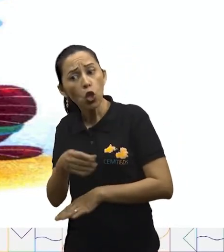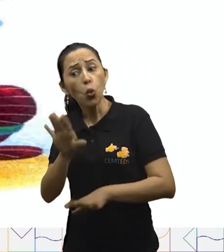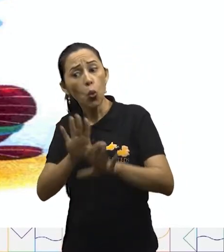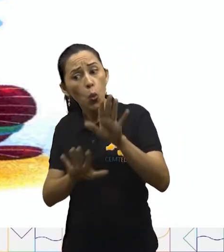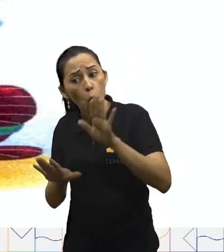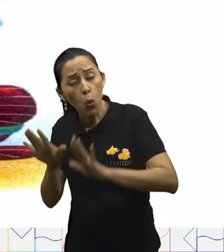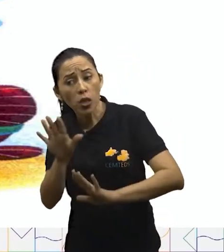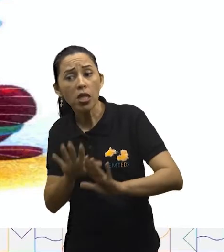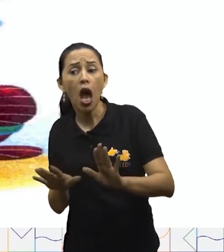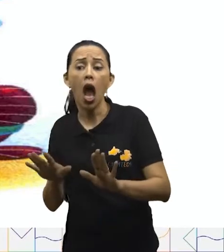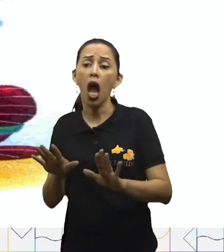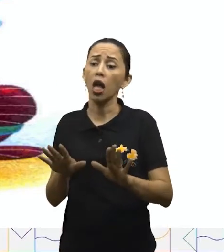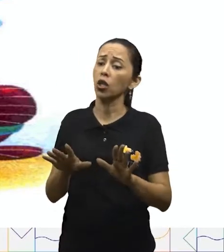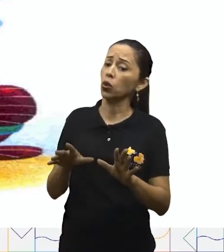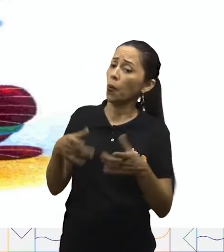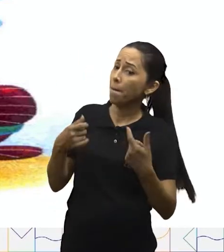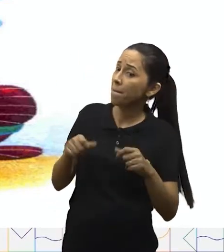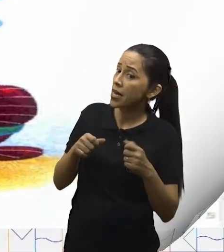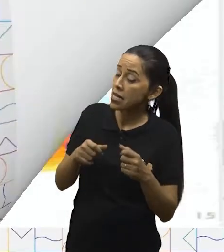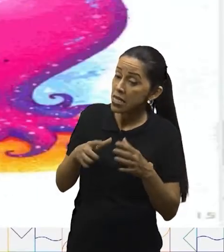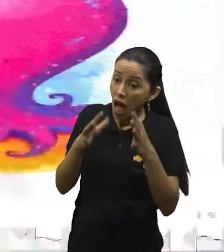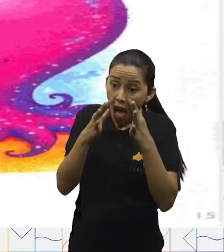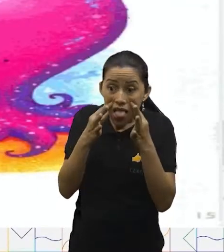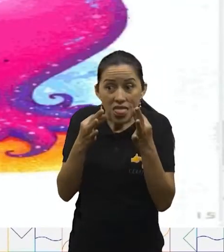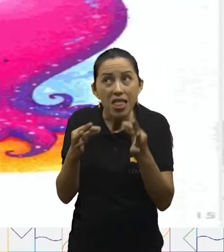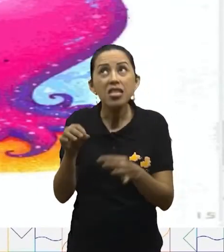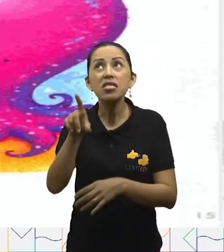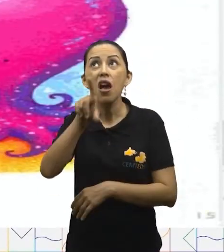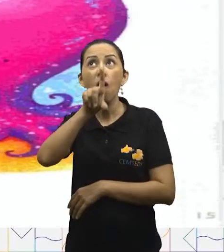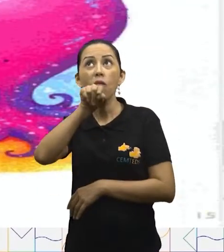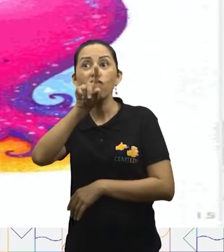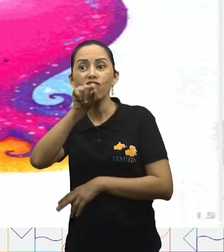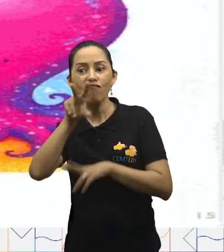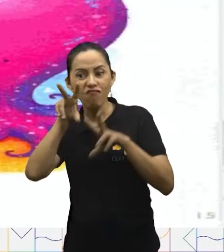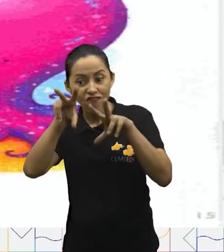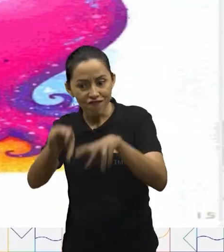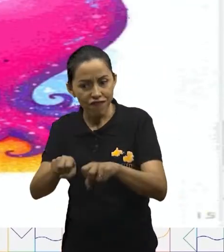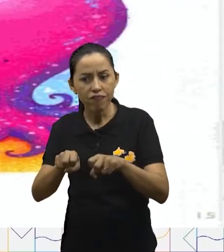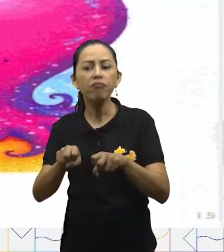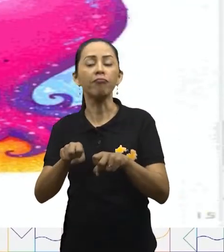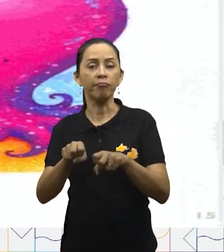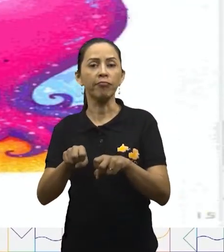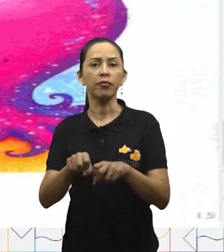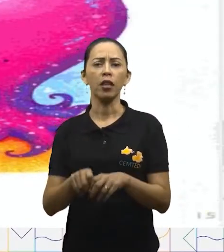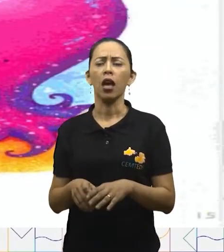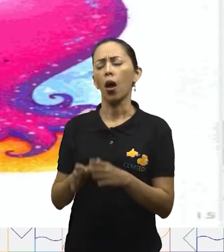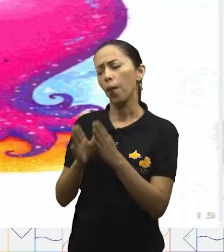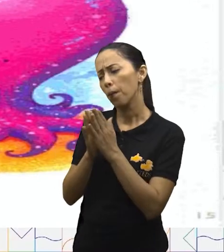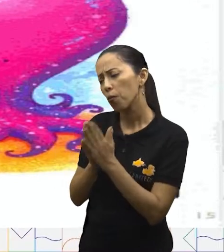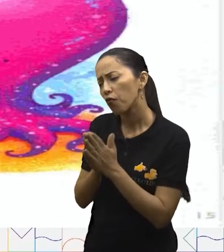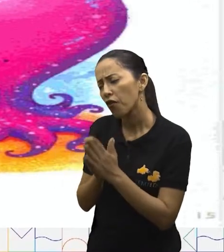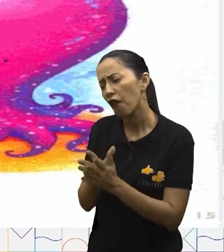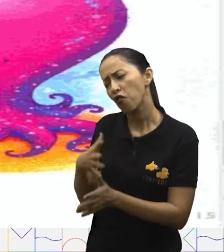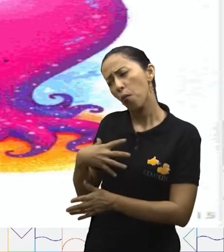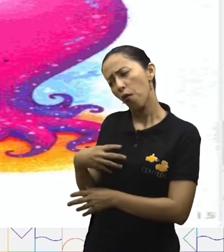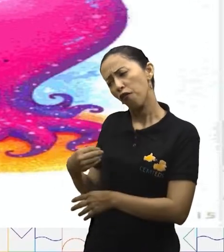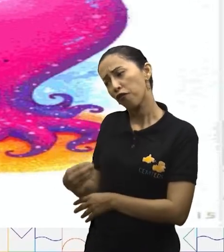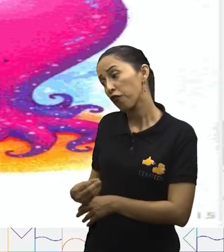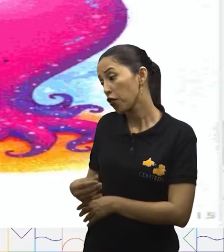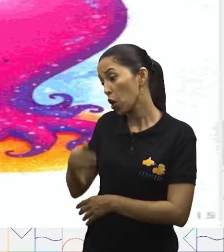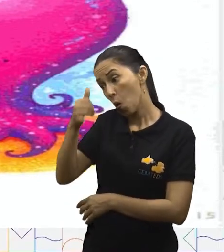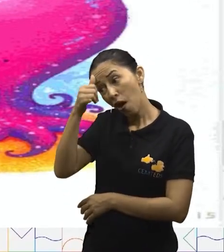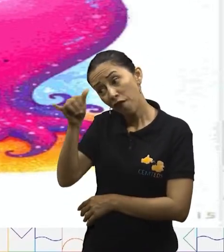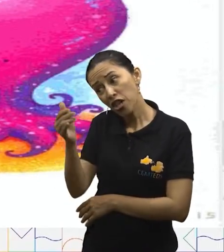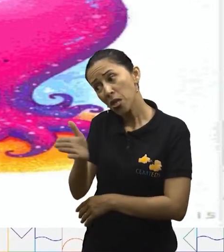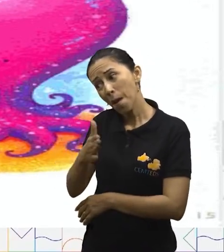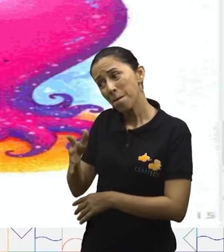E cuidado com as gaivotas. Meu filho, não chegue perto do peixe elétrico.